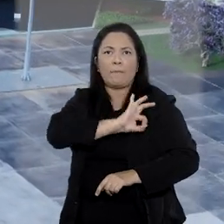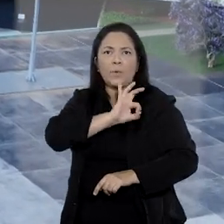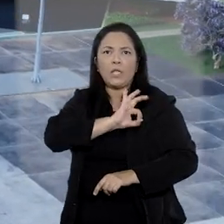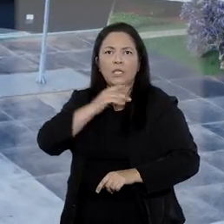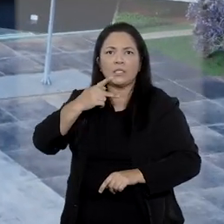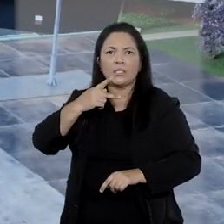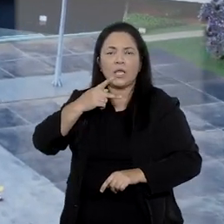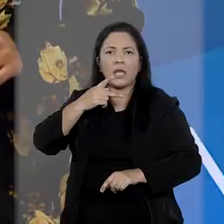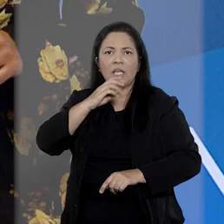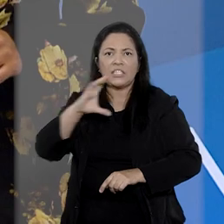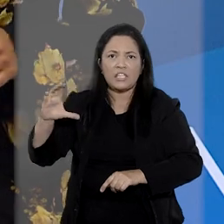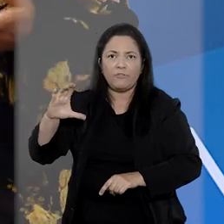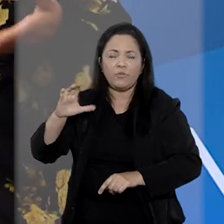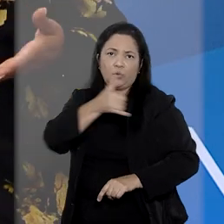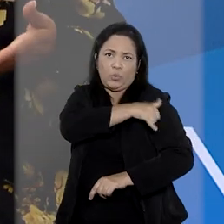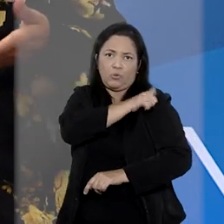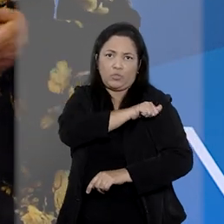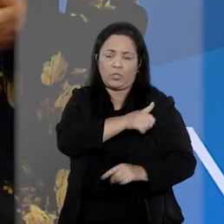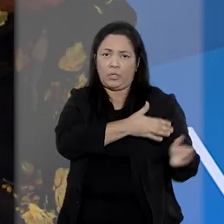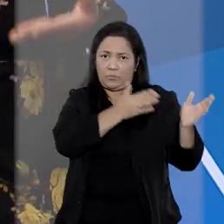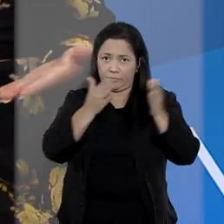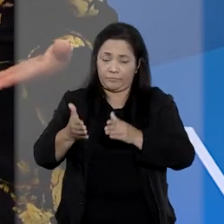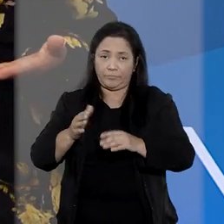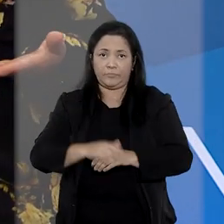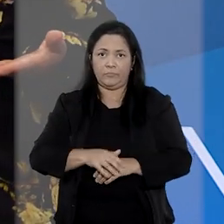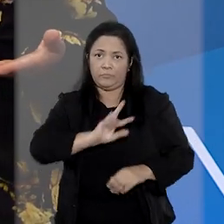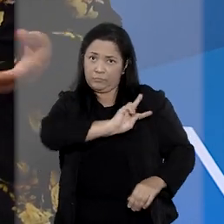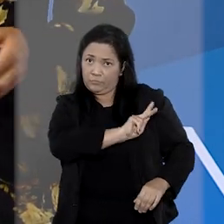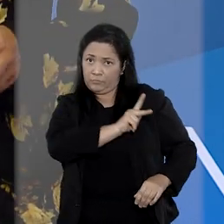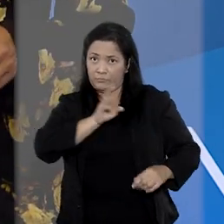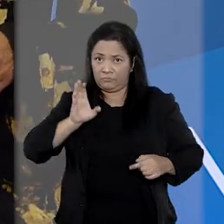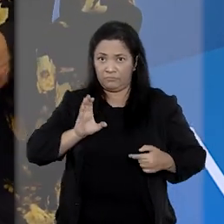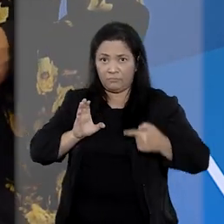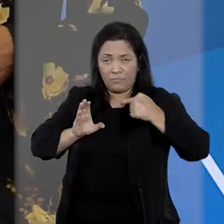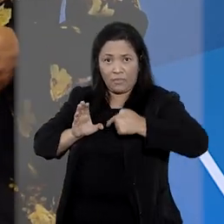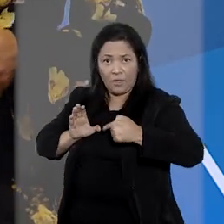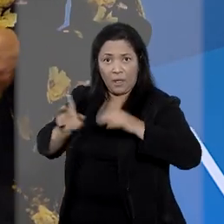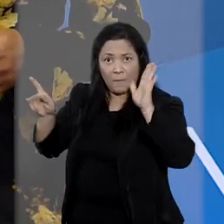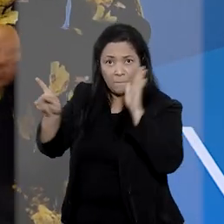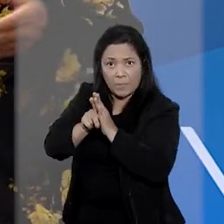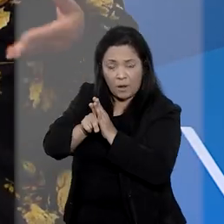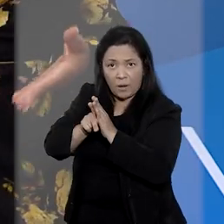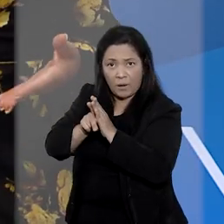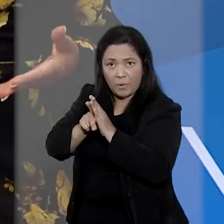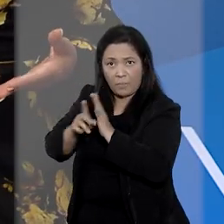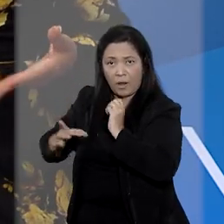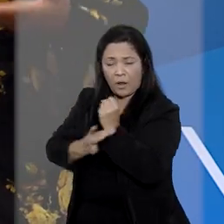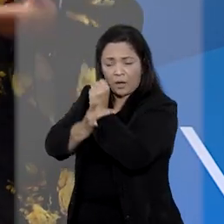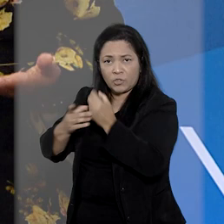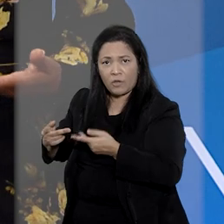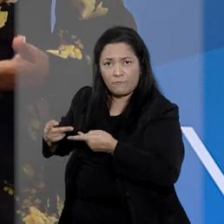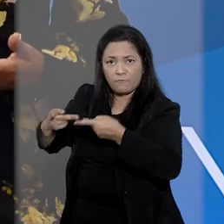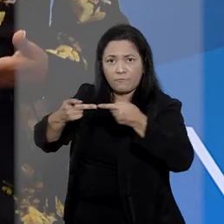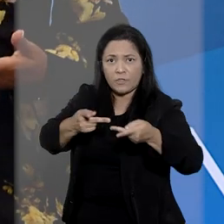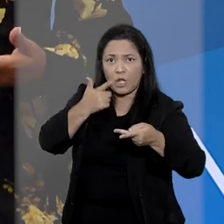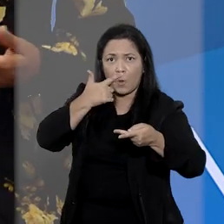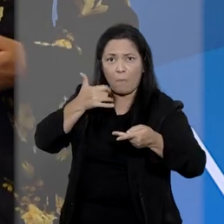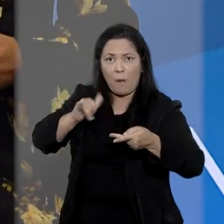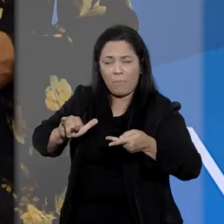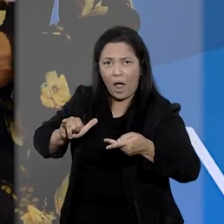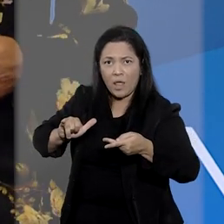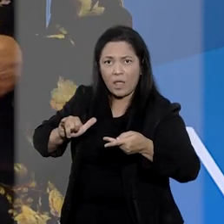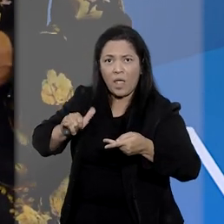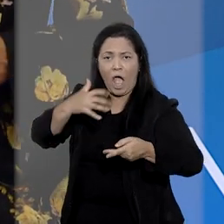do Rio de Janeiro. Abescorpos não é via adequada para defender direito de visita de pai a filho menor.